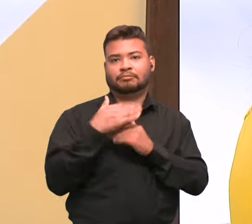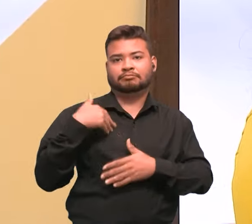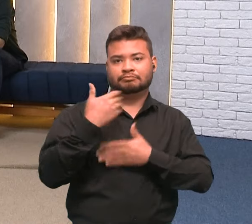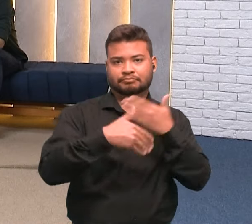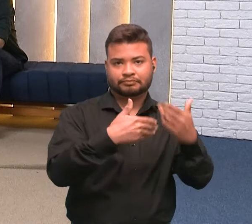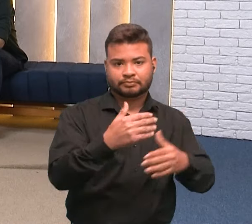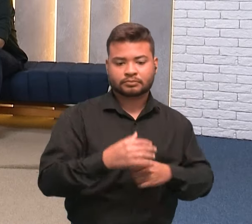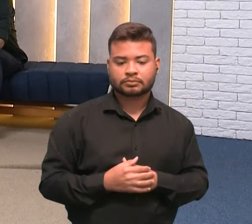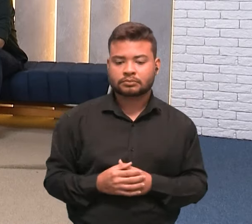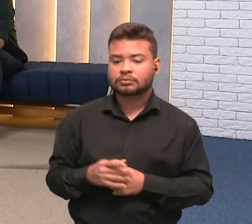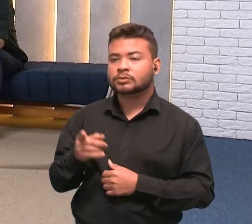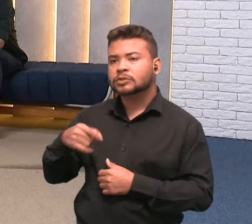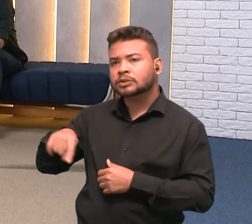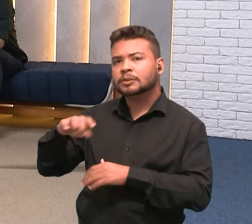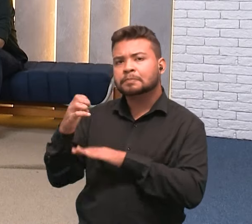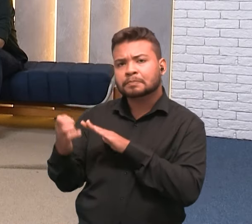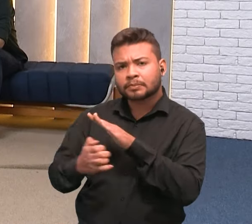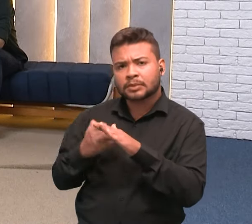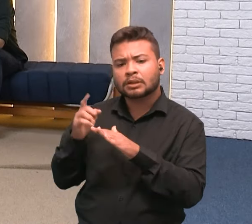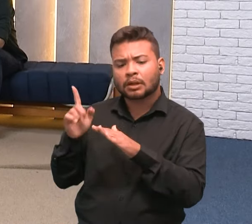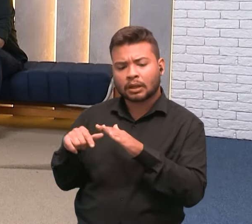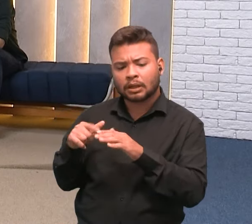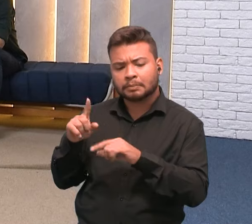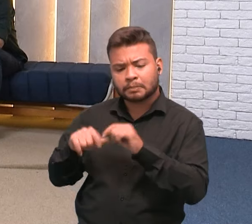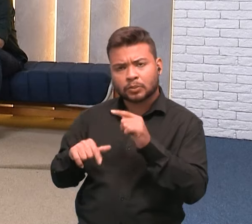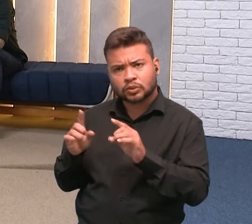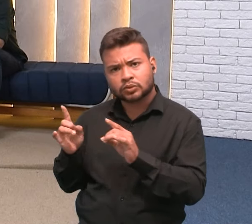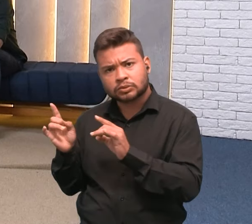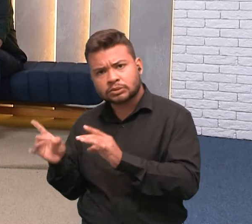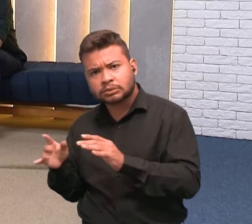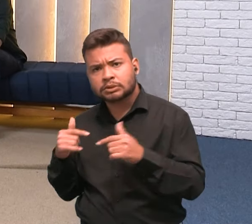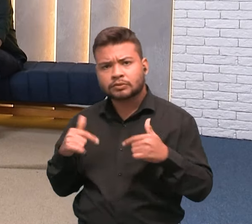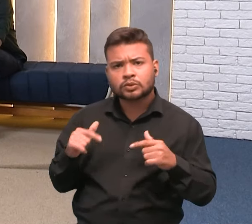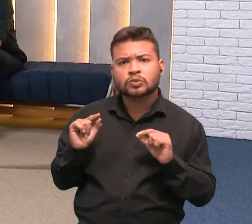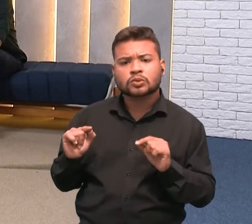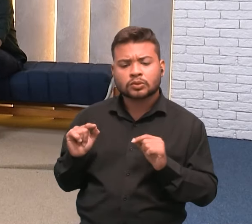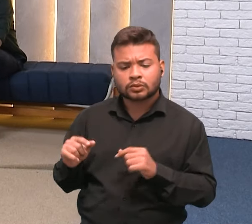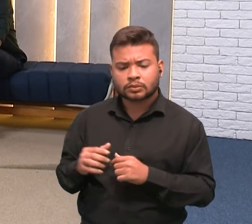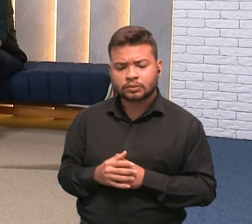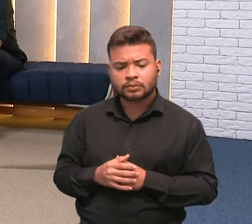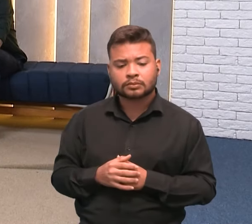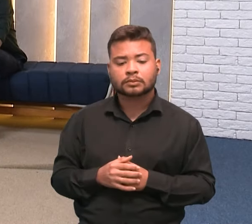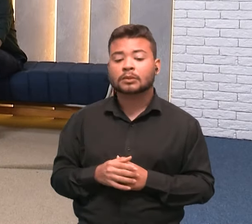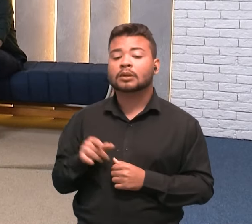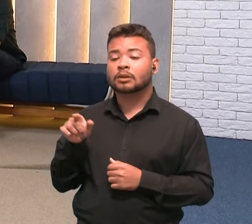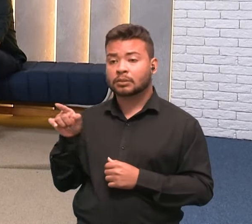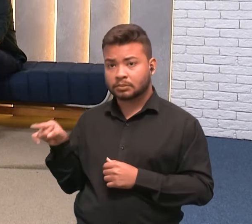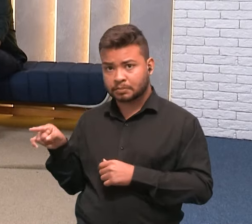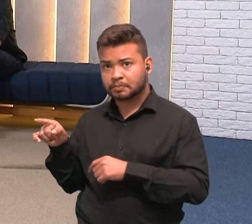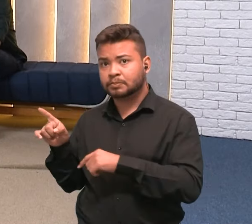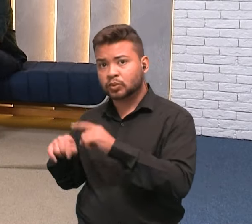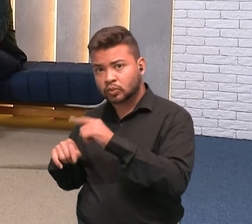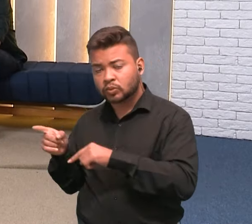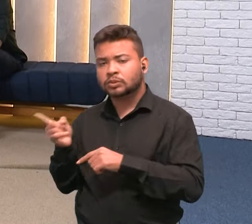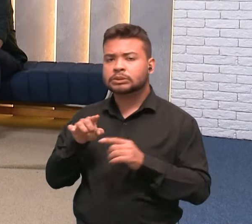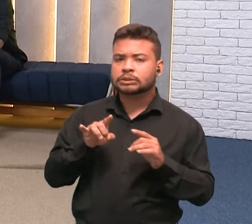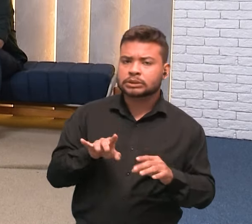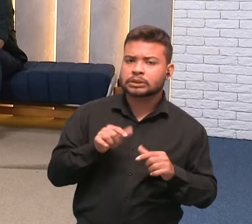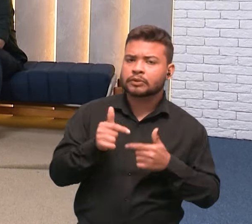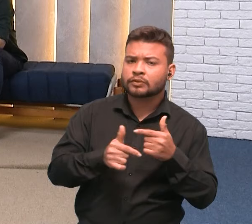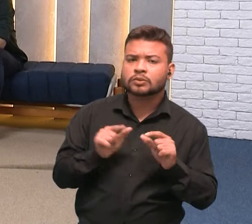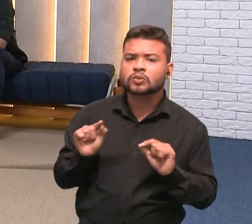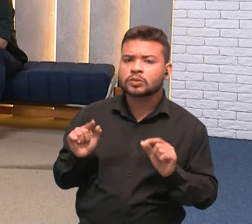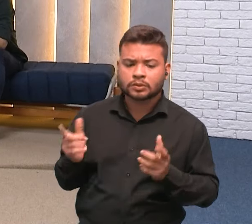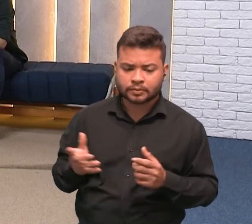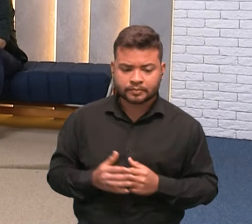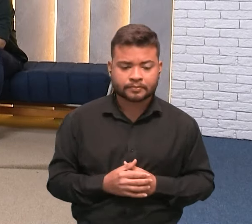A empresa de vocês vende em serviço? Produto. Produto. é serviço. A sua é produto e a sua é serviço. Conta um pouquinho para a gente. Na Agri, nós